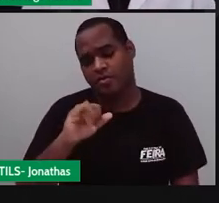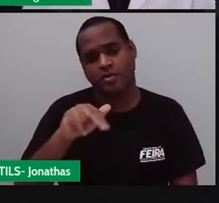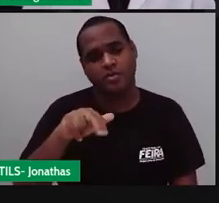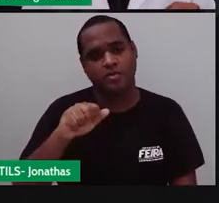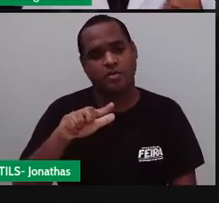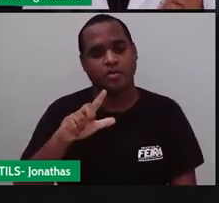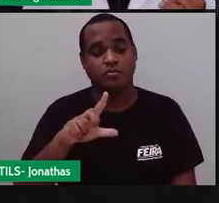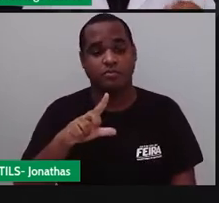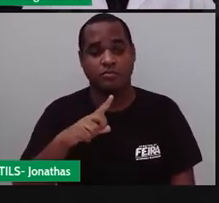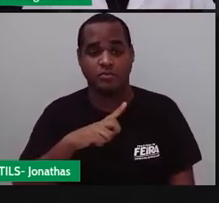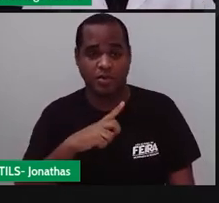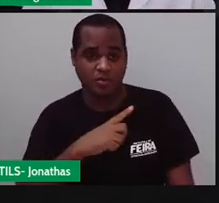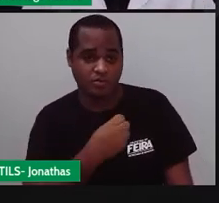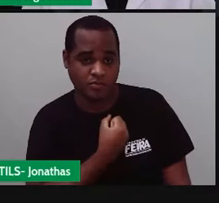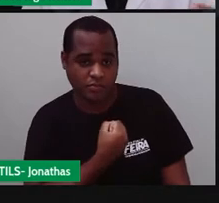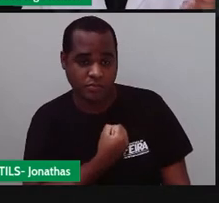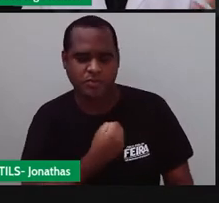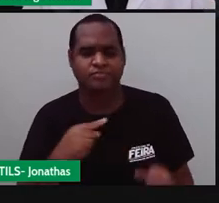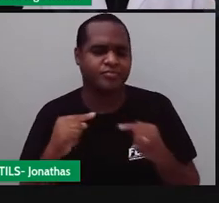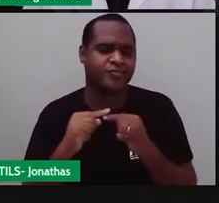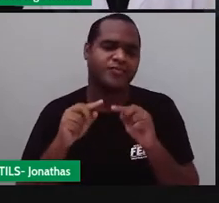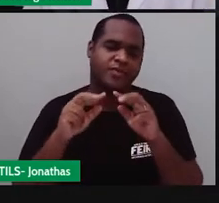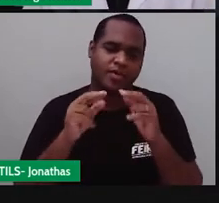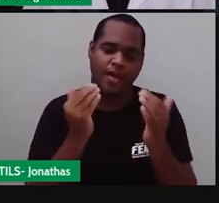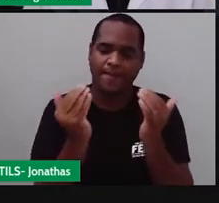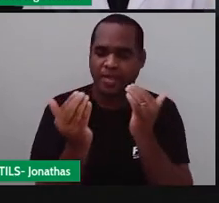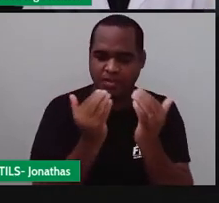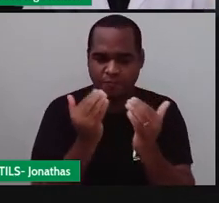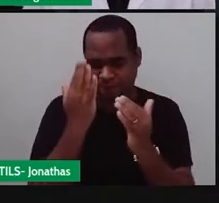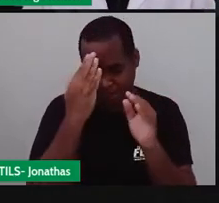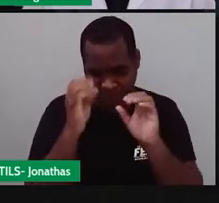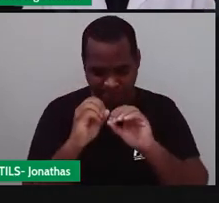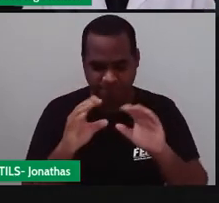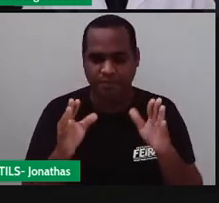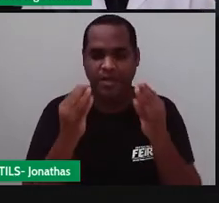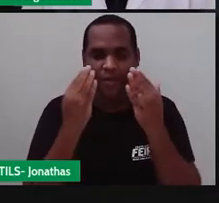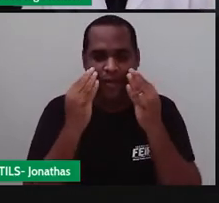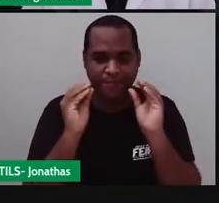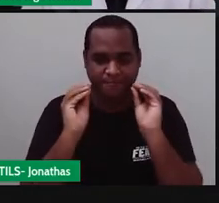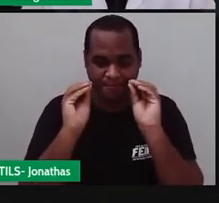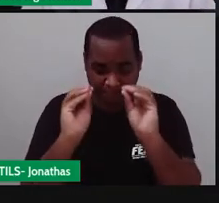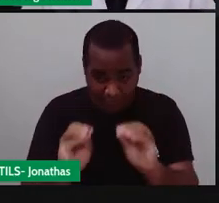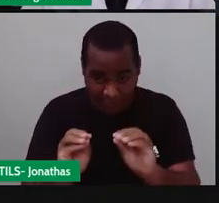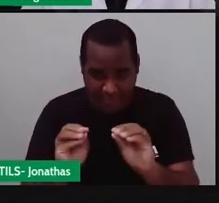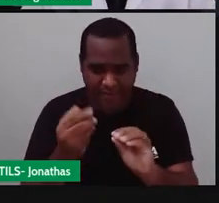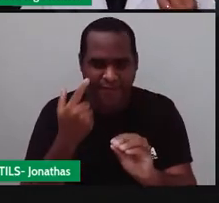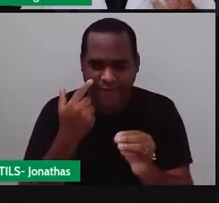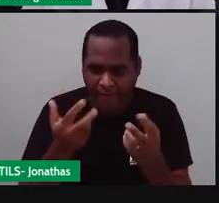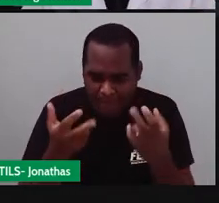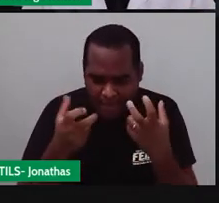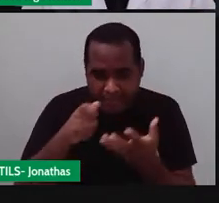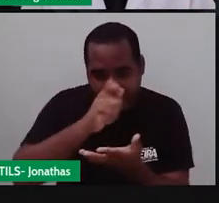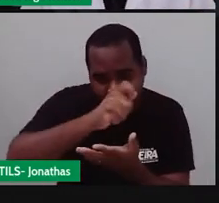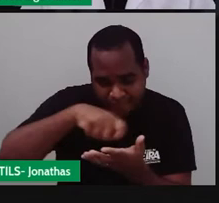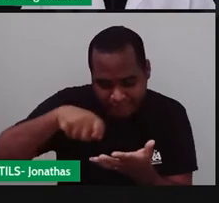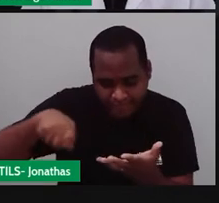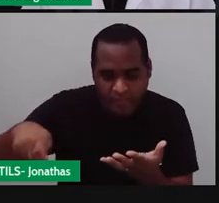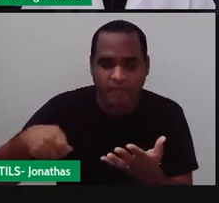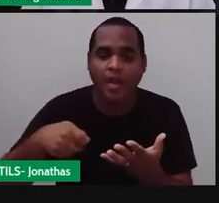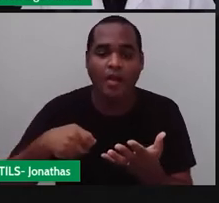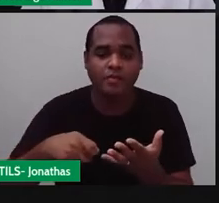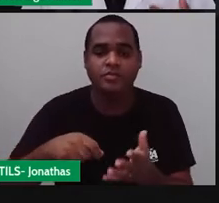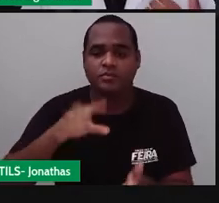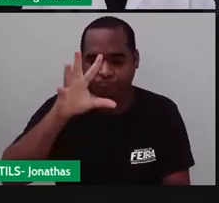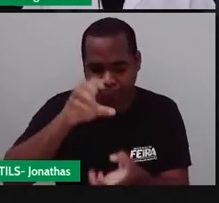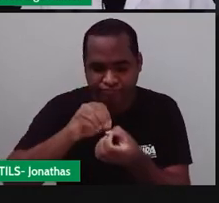representações de um número racional. É a forma como a gente consegue escrever, que a gente